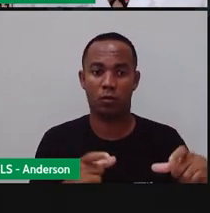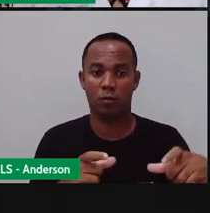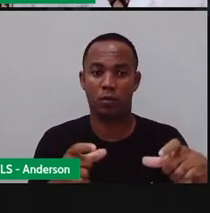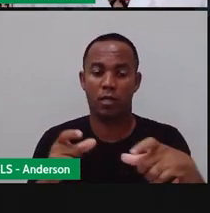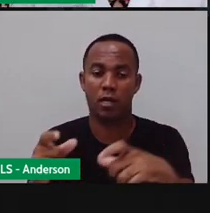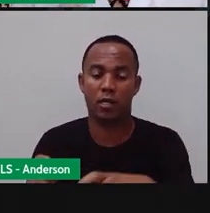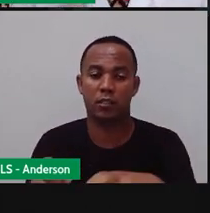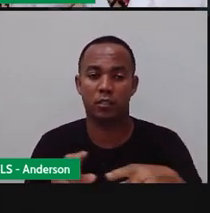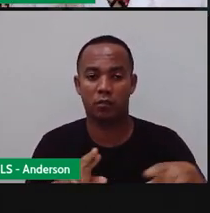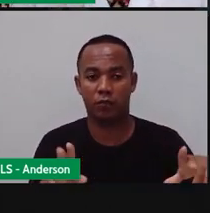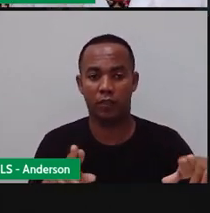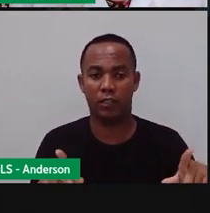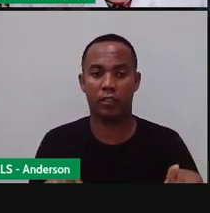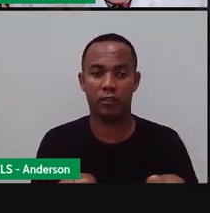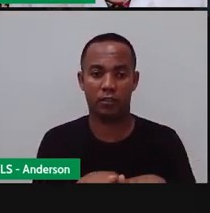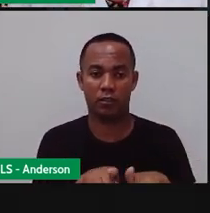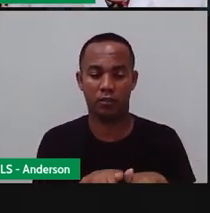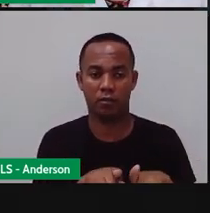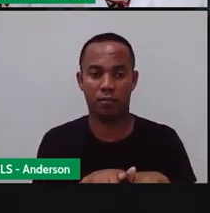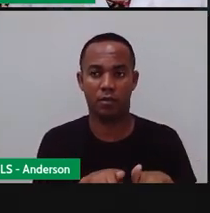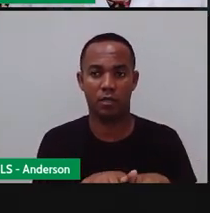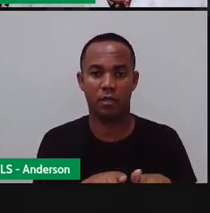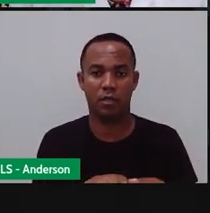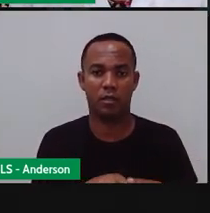uma característica, né?